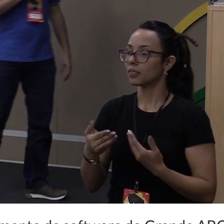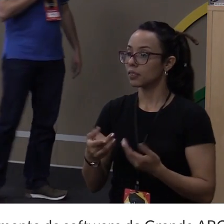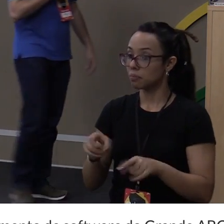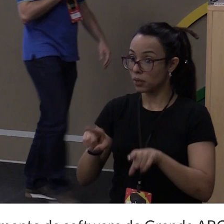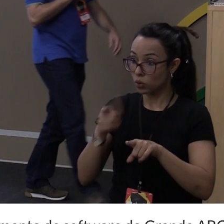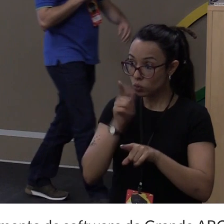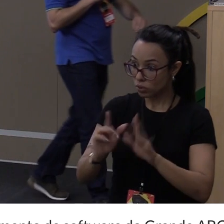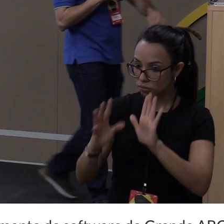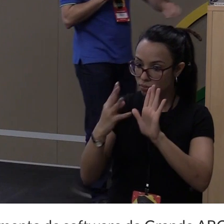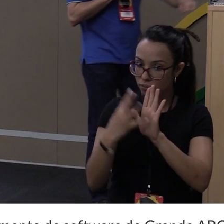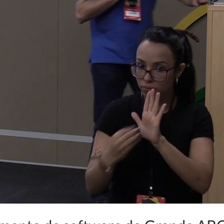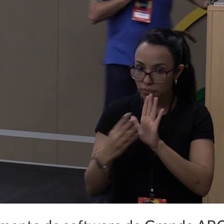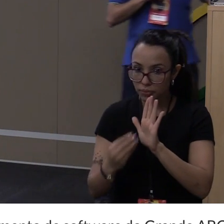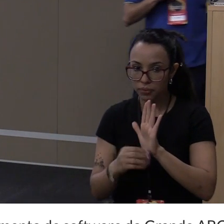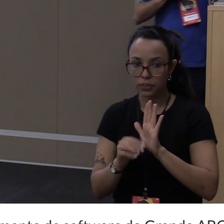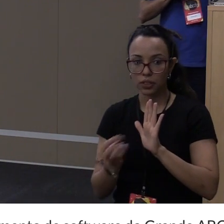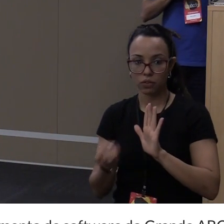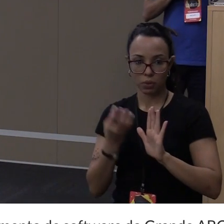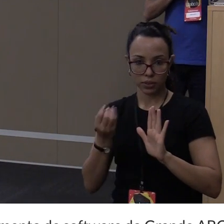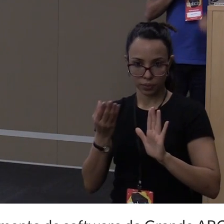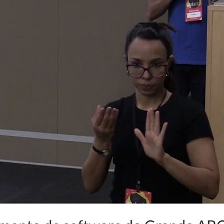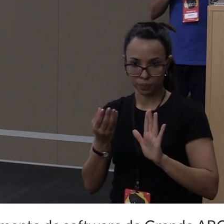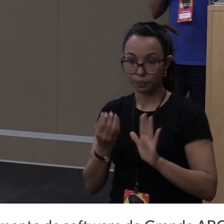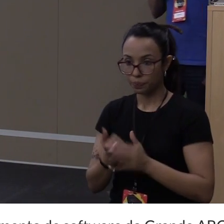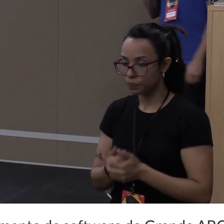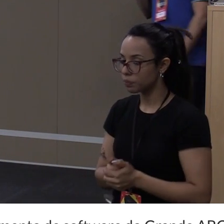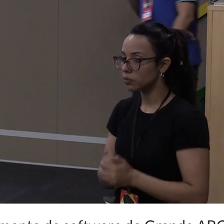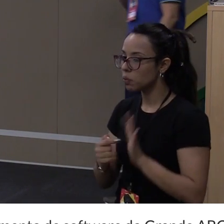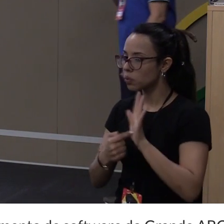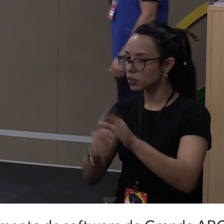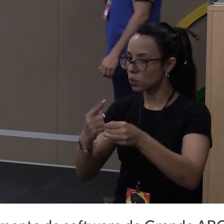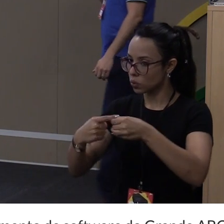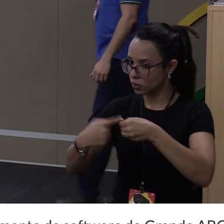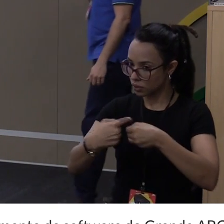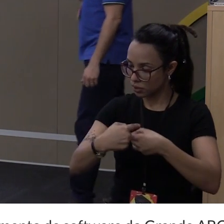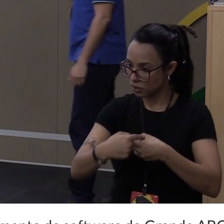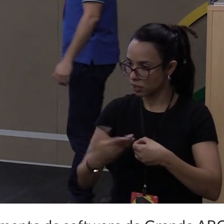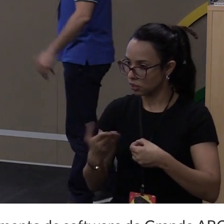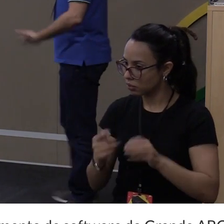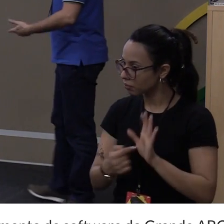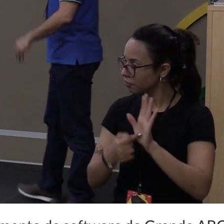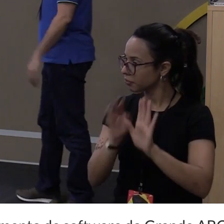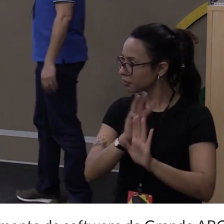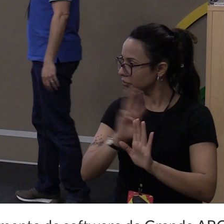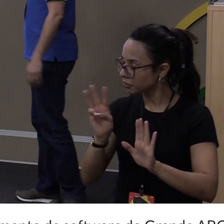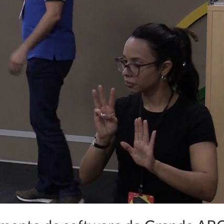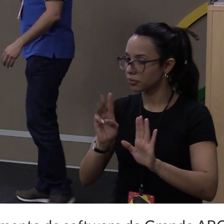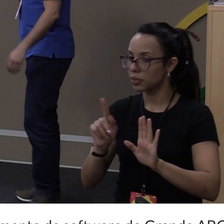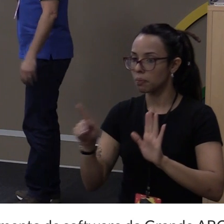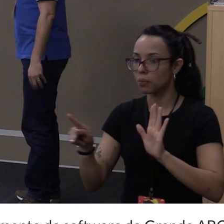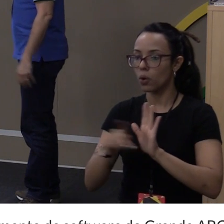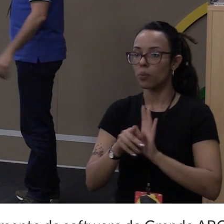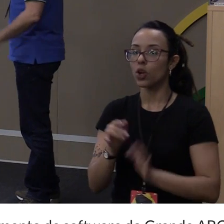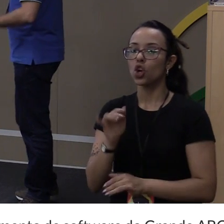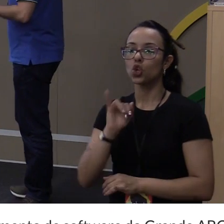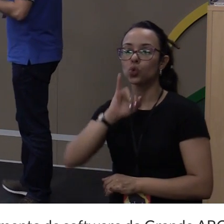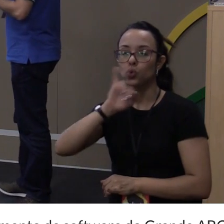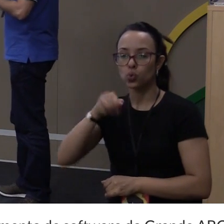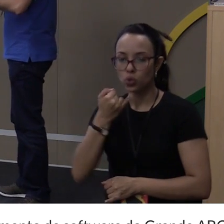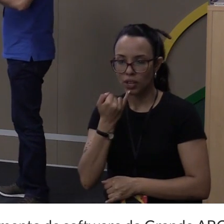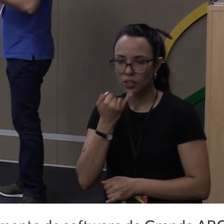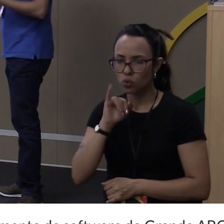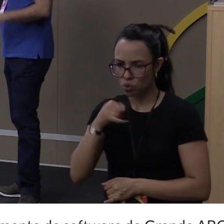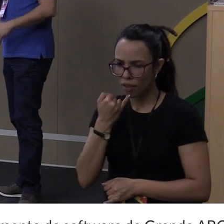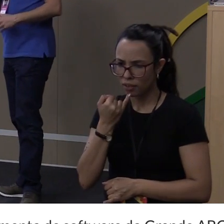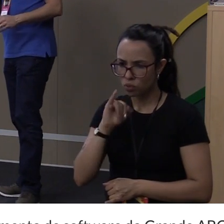esse exemplo aqui de uma cidade. A gente está vendo aqui o site da imprensa oficial do município de Jundiaí. O a gente